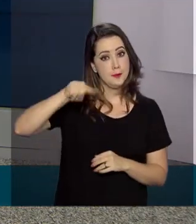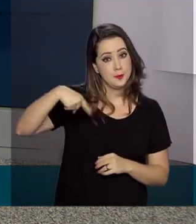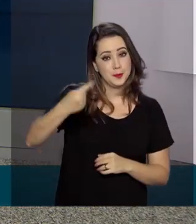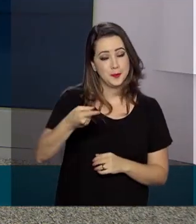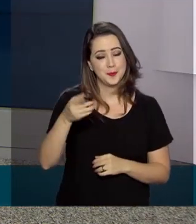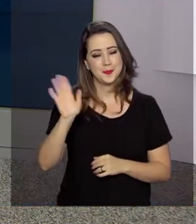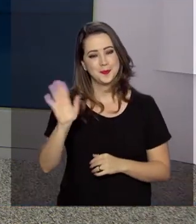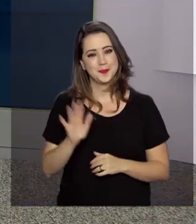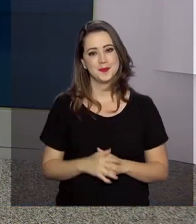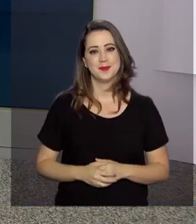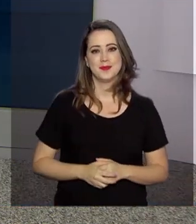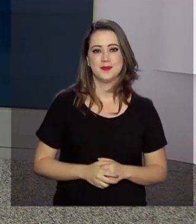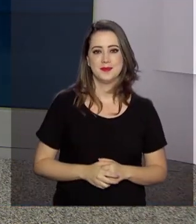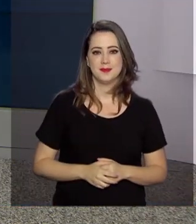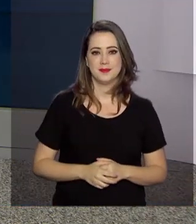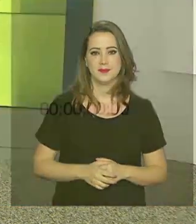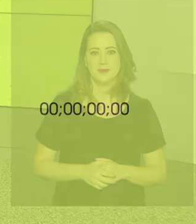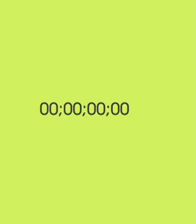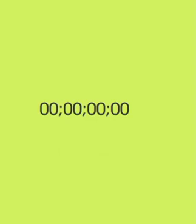na próxima edição. Até lá!